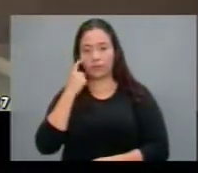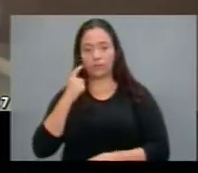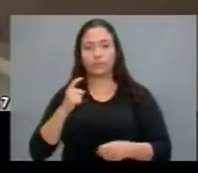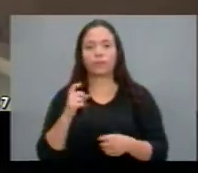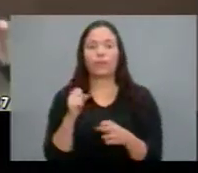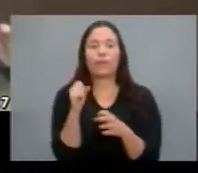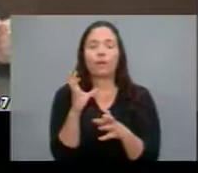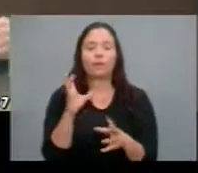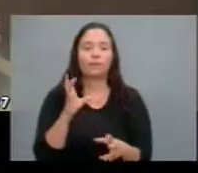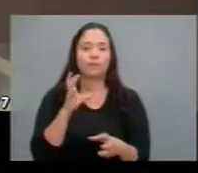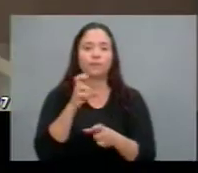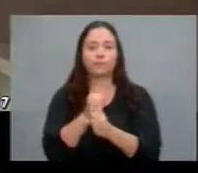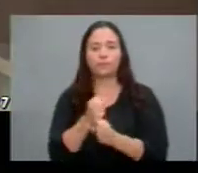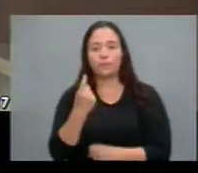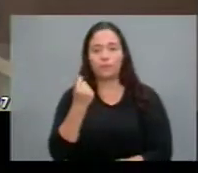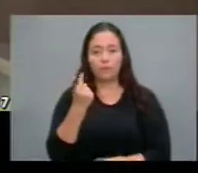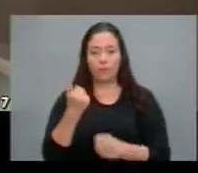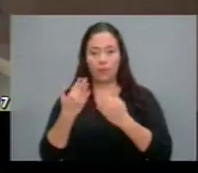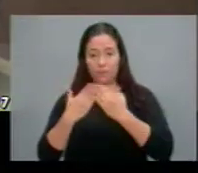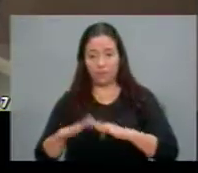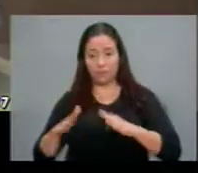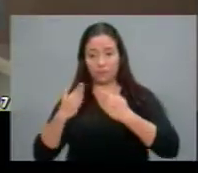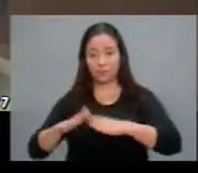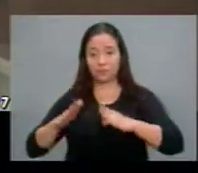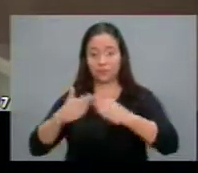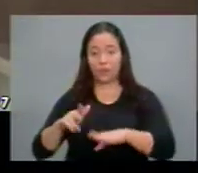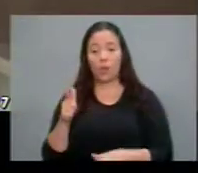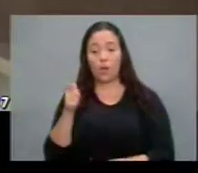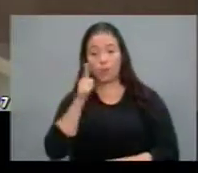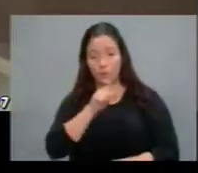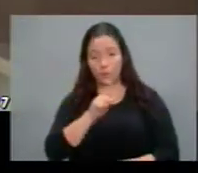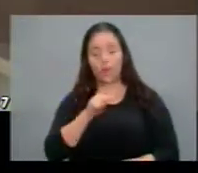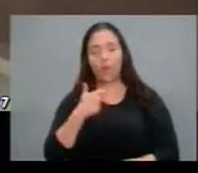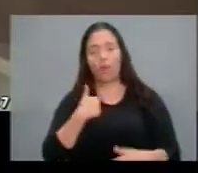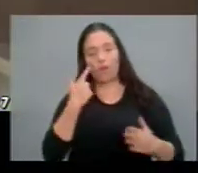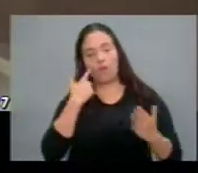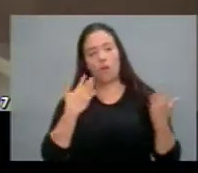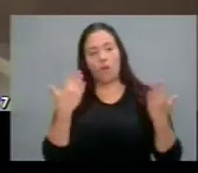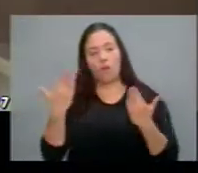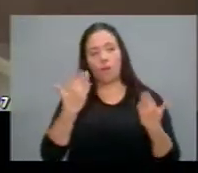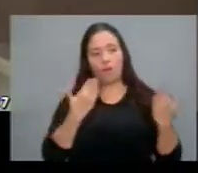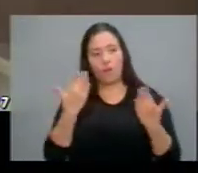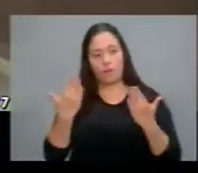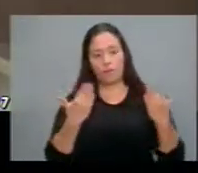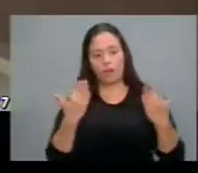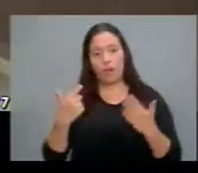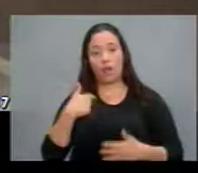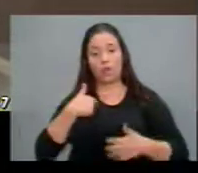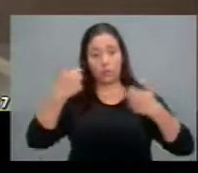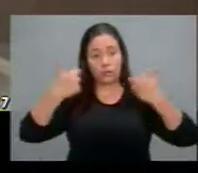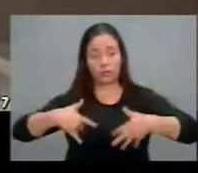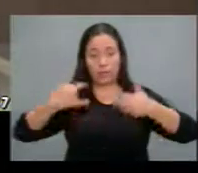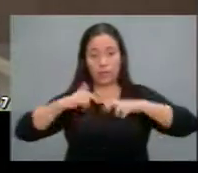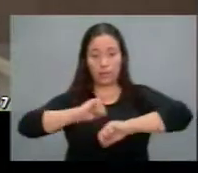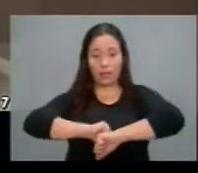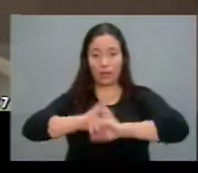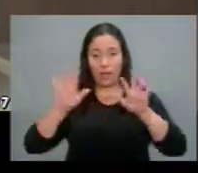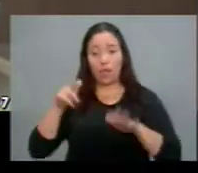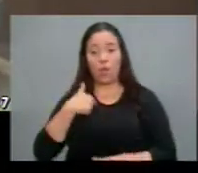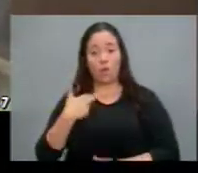os ressarcimentos. Feito isso eu posso chegar à conclusão veja que eu estou sendo absolutamente